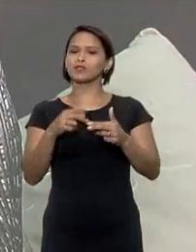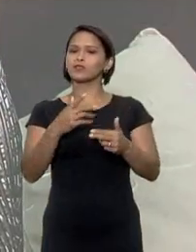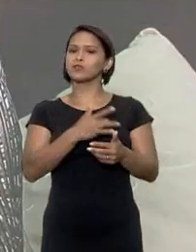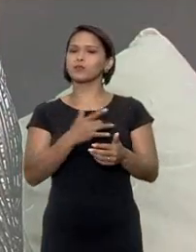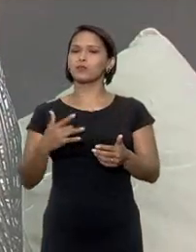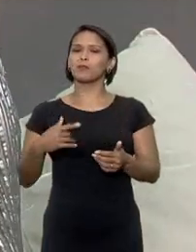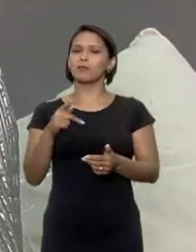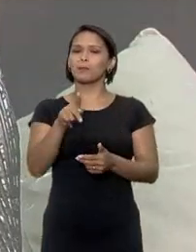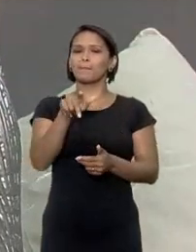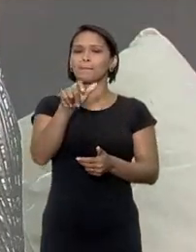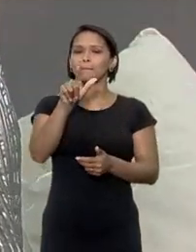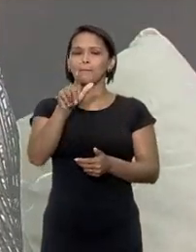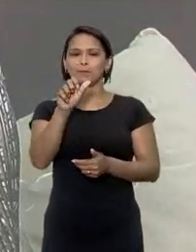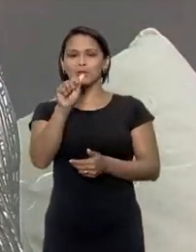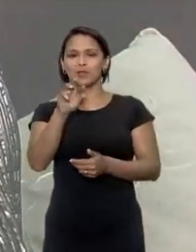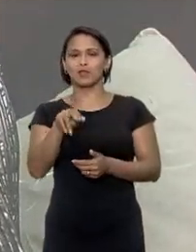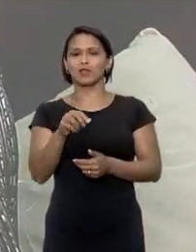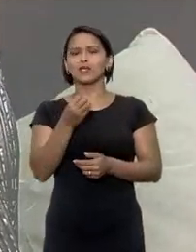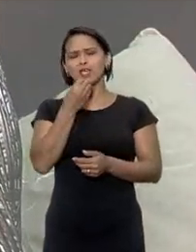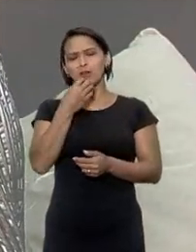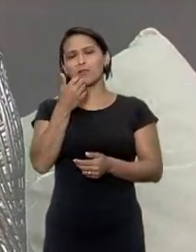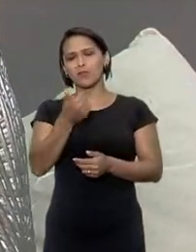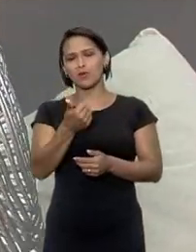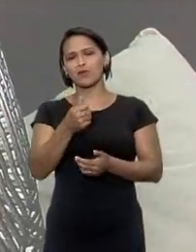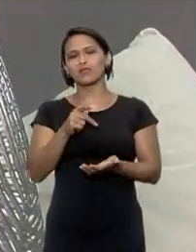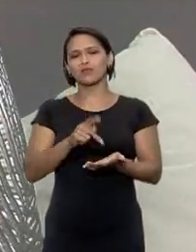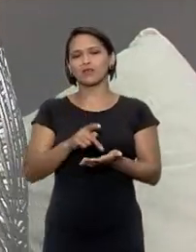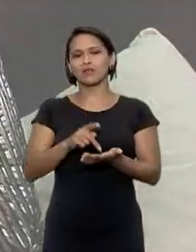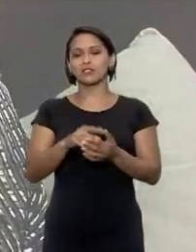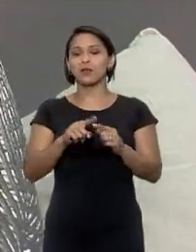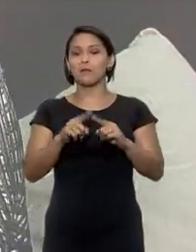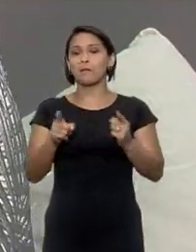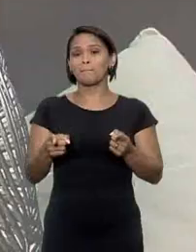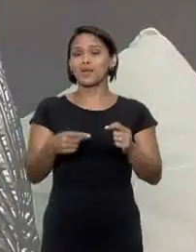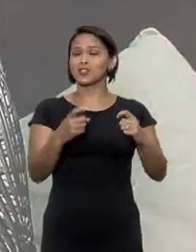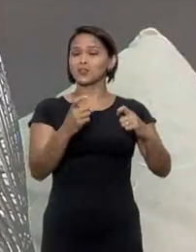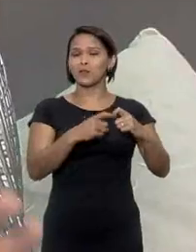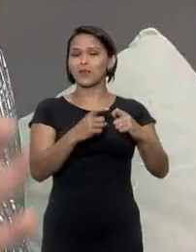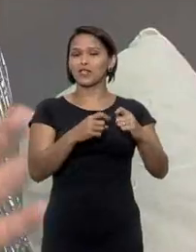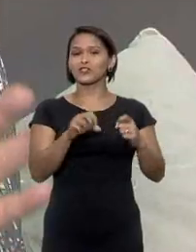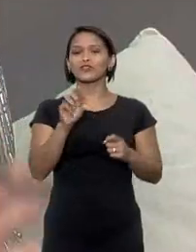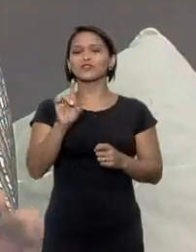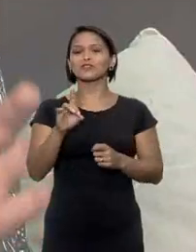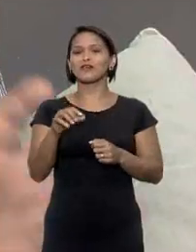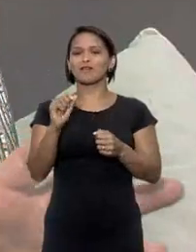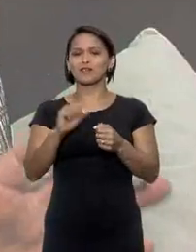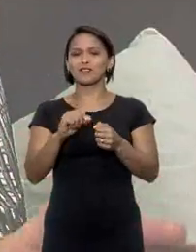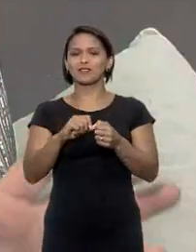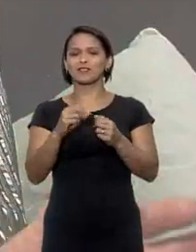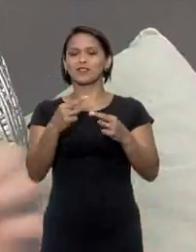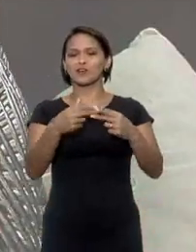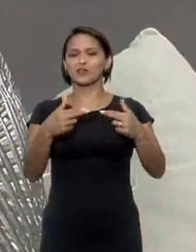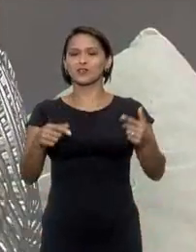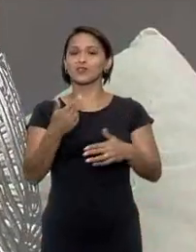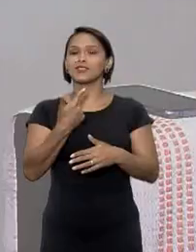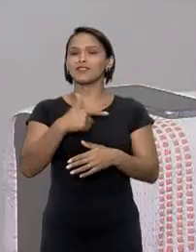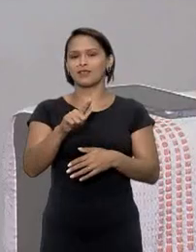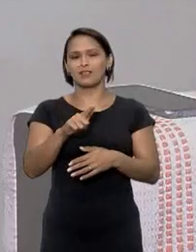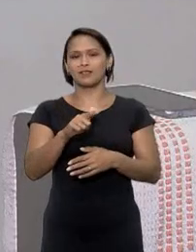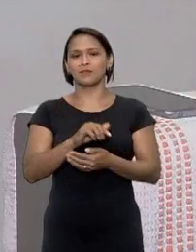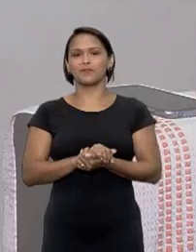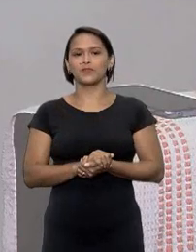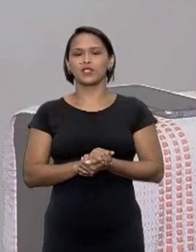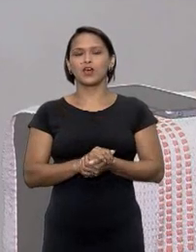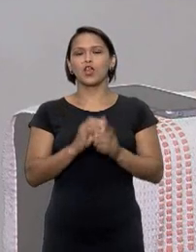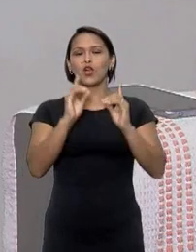que na verdade é marca muito boa e o médico só operava com aquela marca da empresa dele o